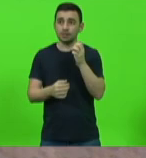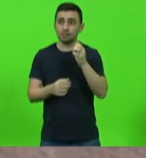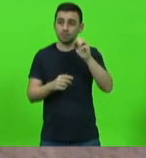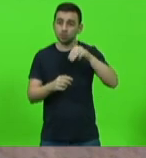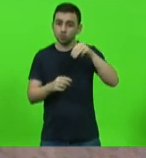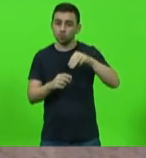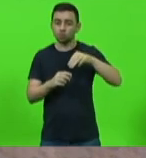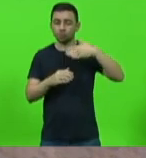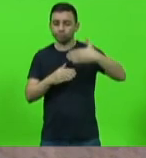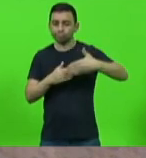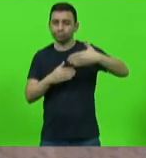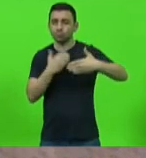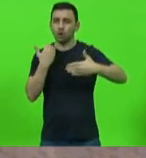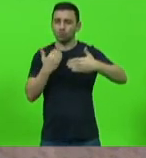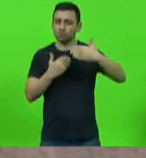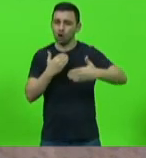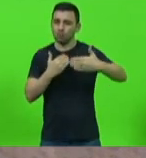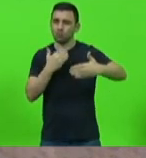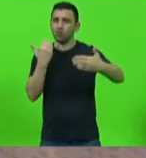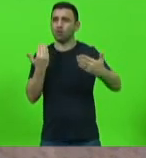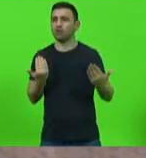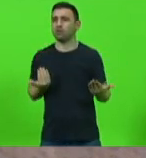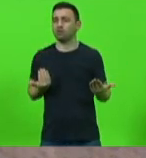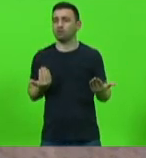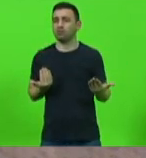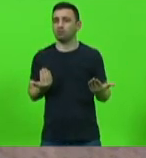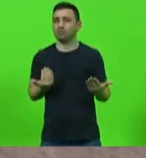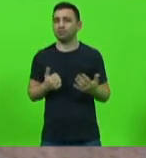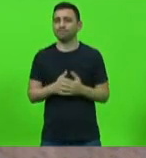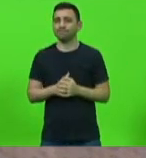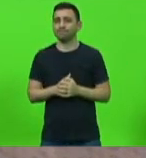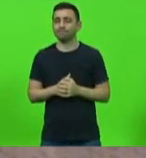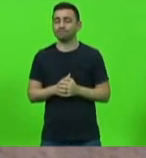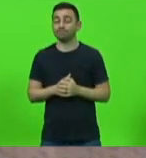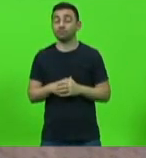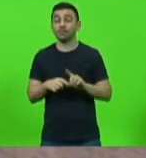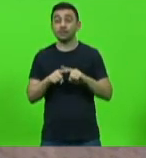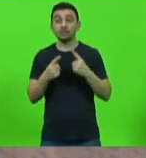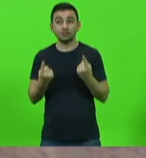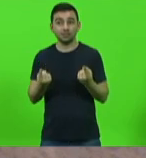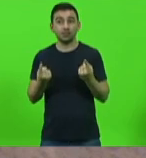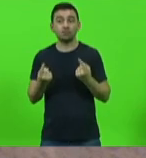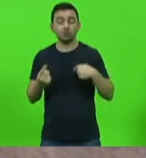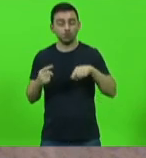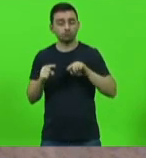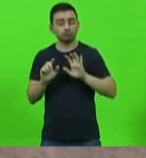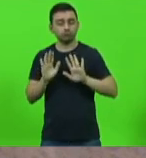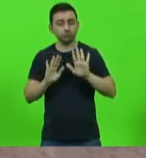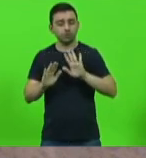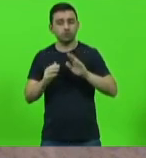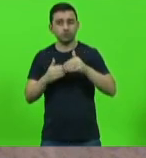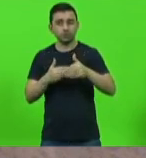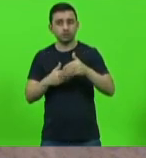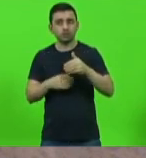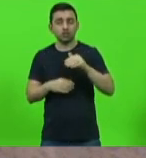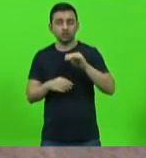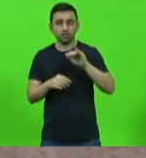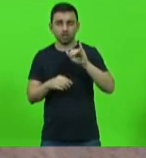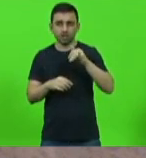motorista embriagado. Então, tivemos um cuidado a partir de janeiro deste ano, senhor presidente, senhores deputados,